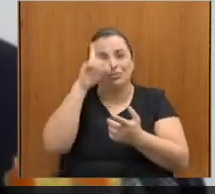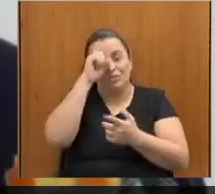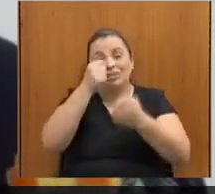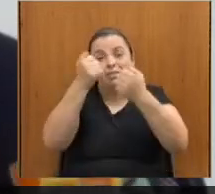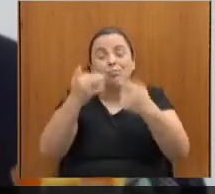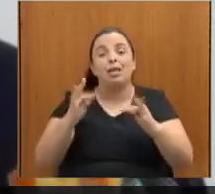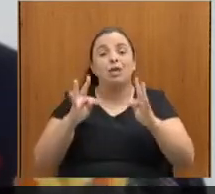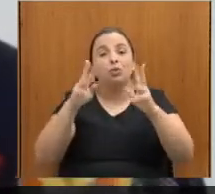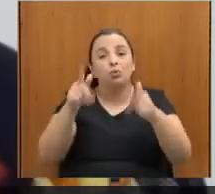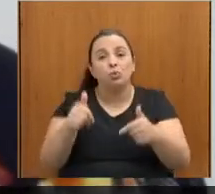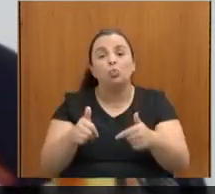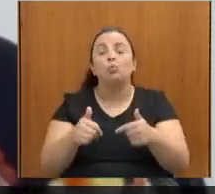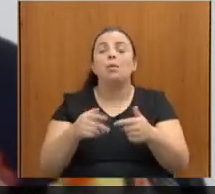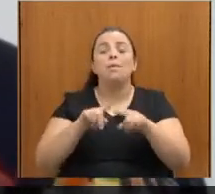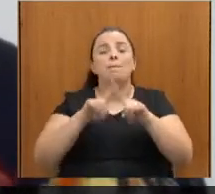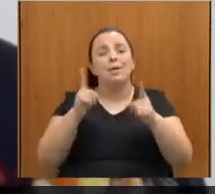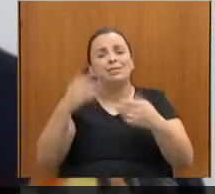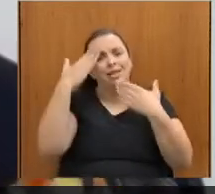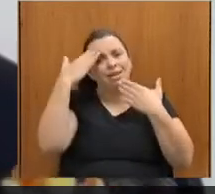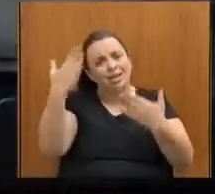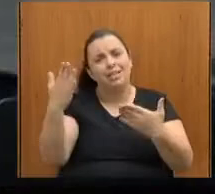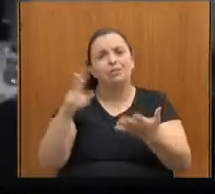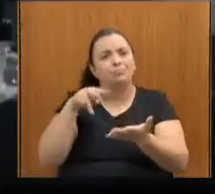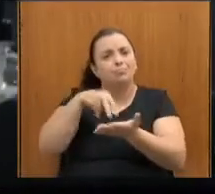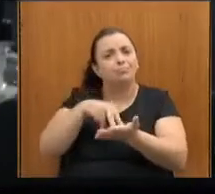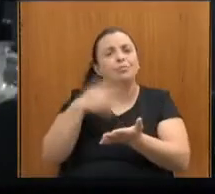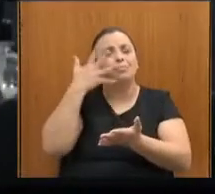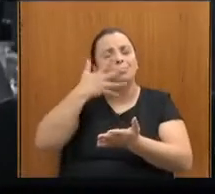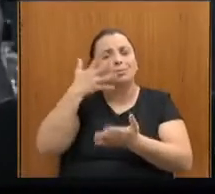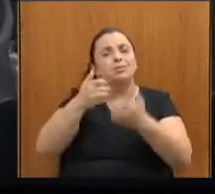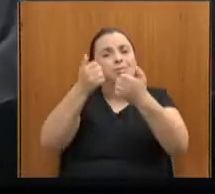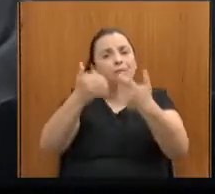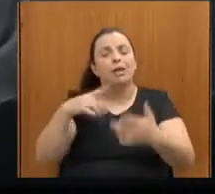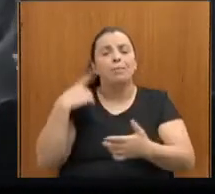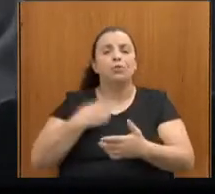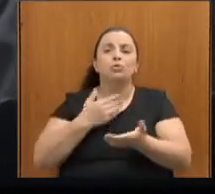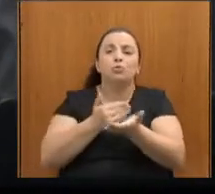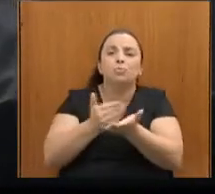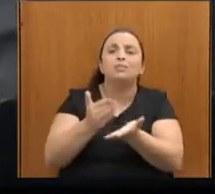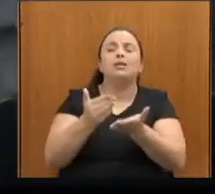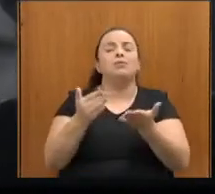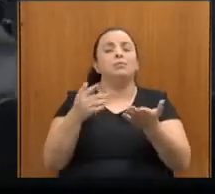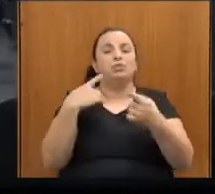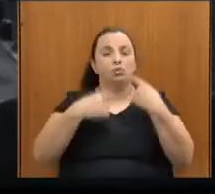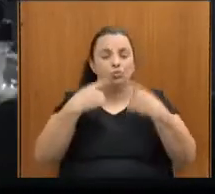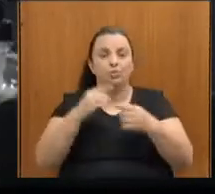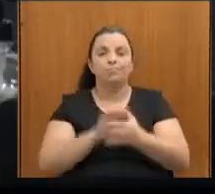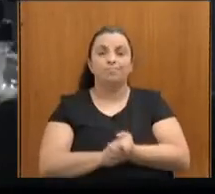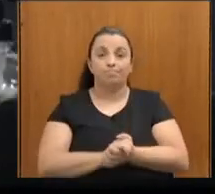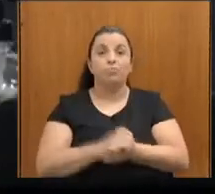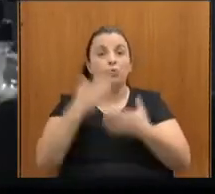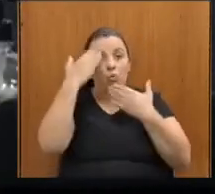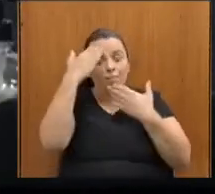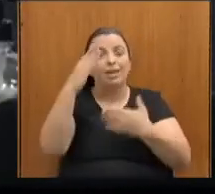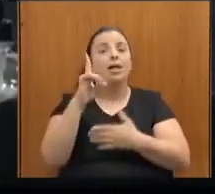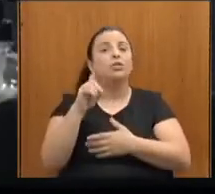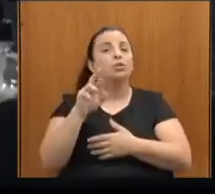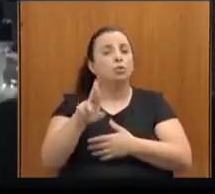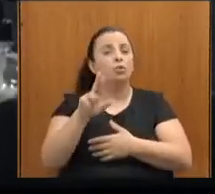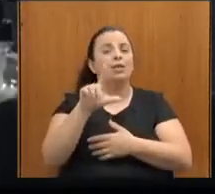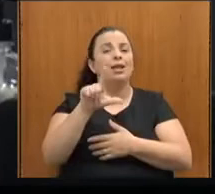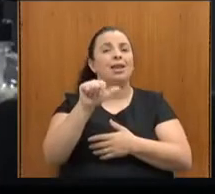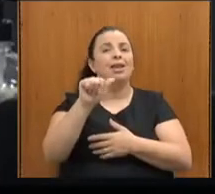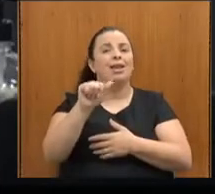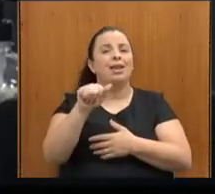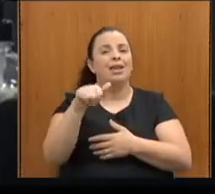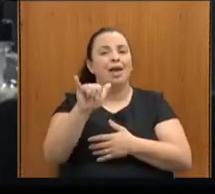para que a gente inicie as discussões. Obrigada. Muito obrigado, doutora Laila. Nosso jurídico aqui, doutor